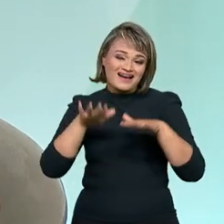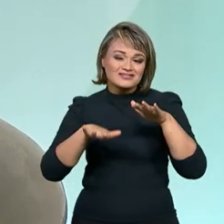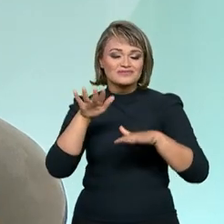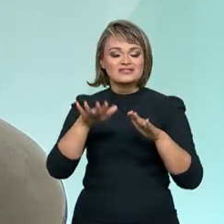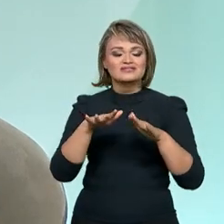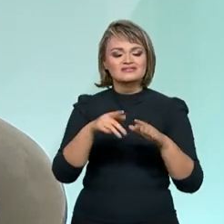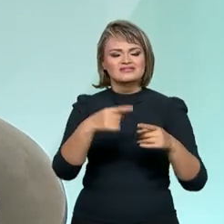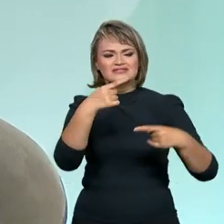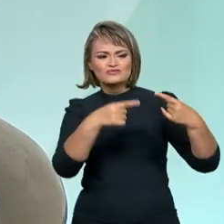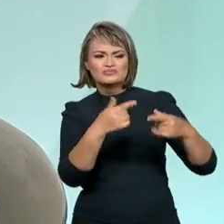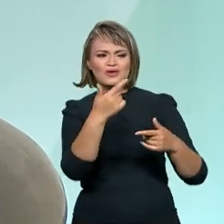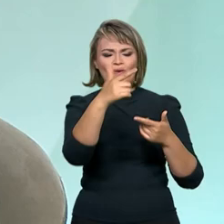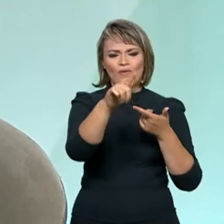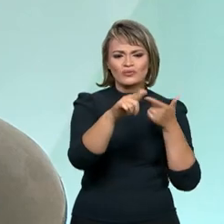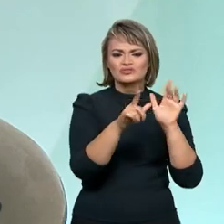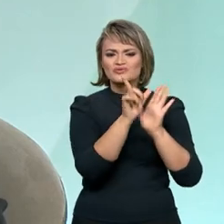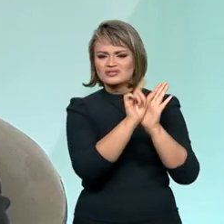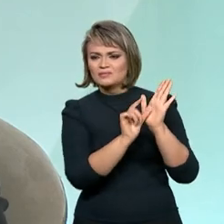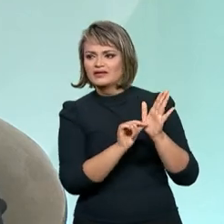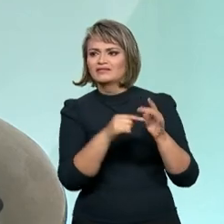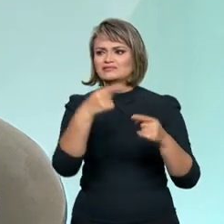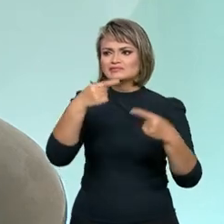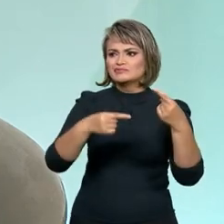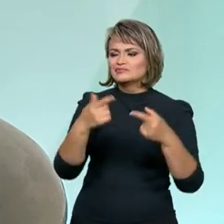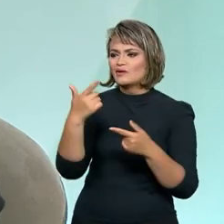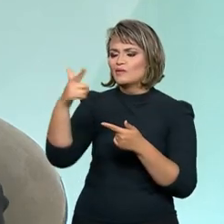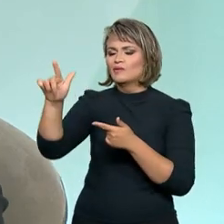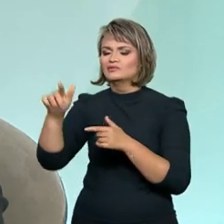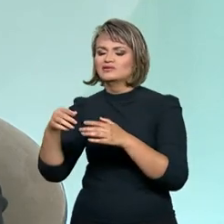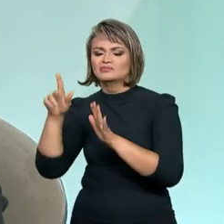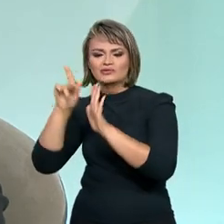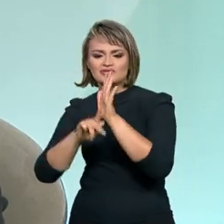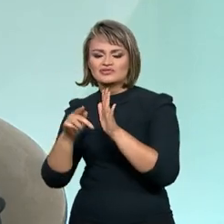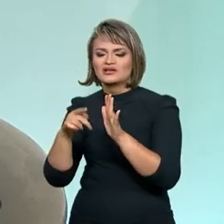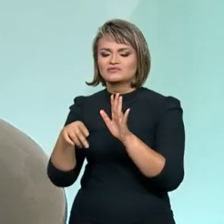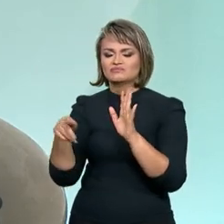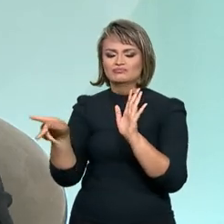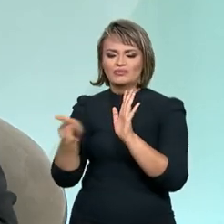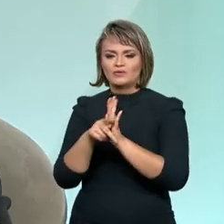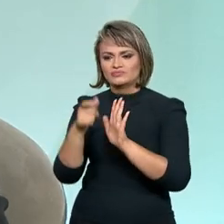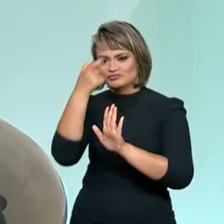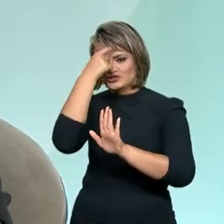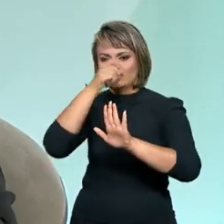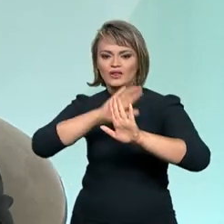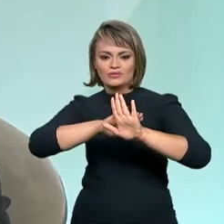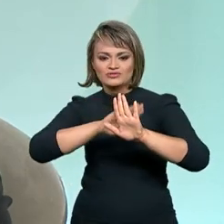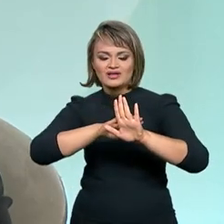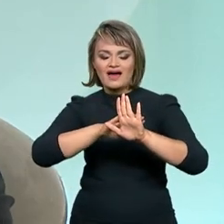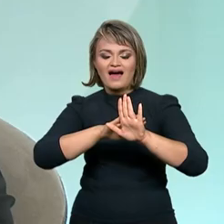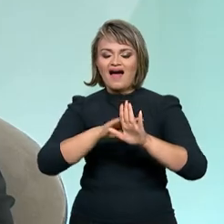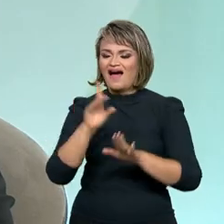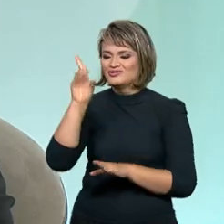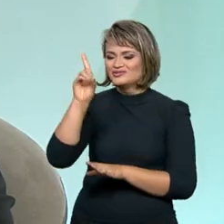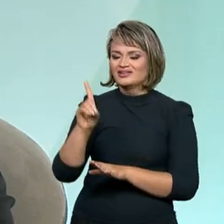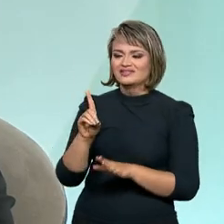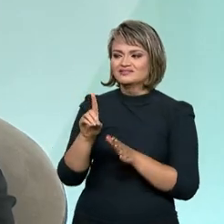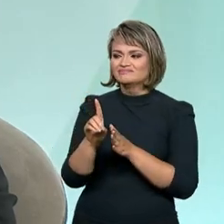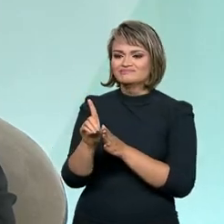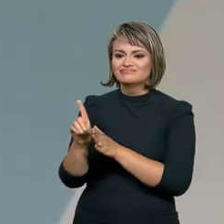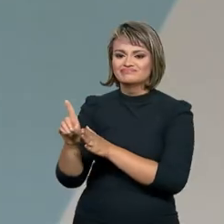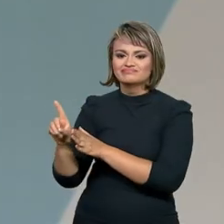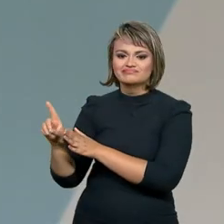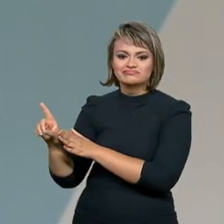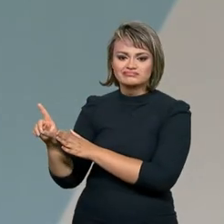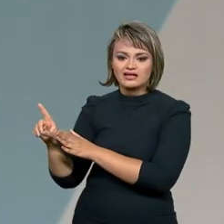outras disputas, seja de orçamentos, sejam de outros projetos ideológicos, eles acabam por ficar ali no meio do caminho.